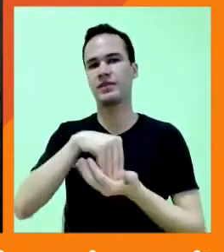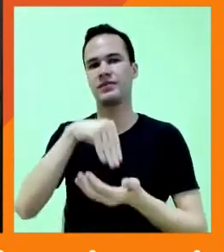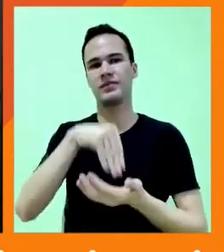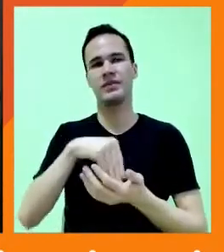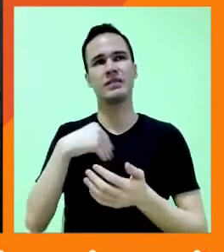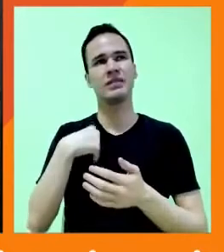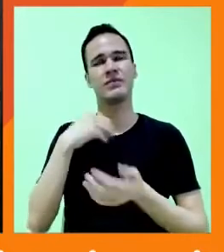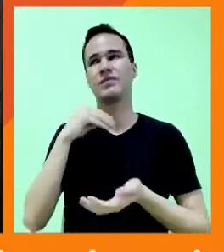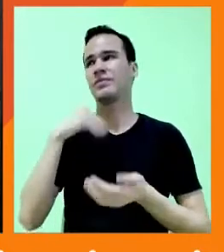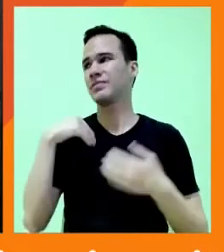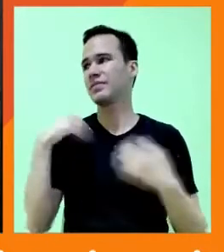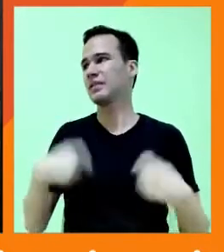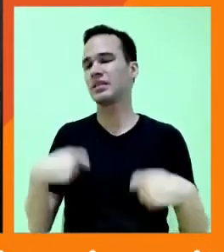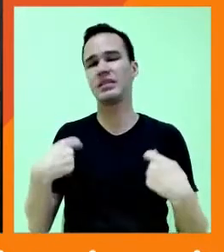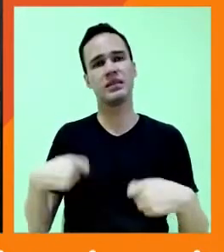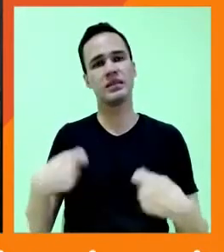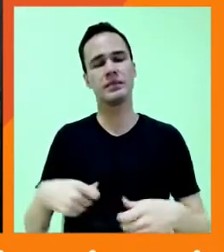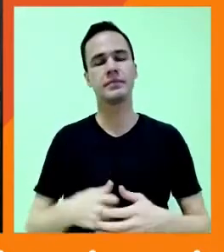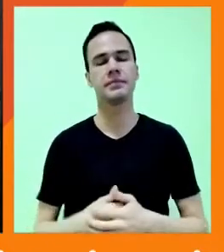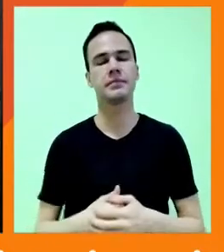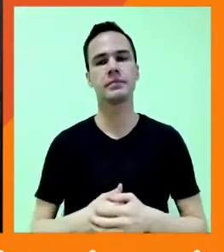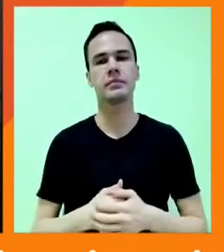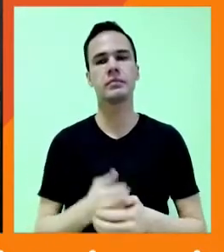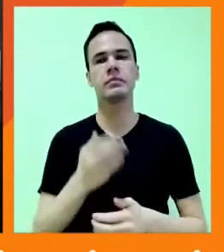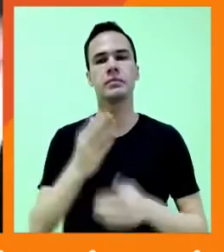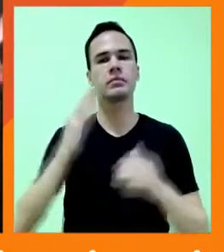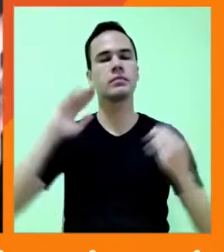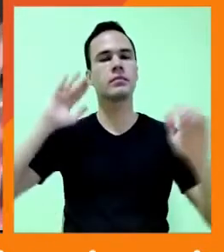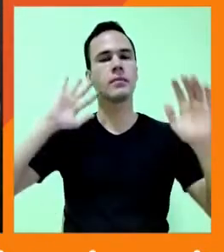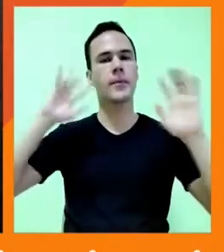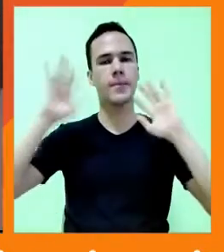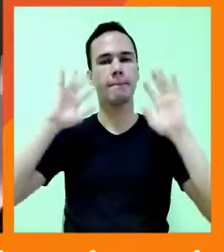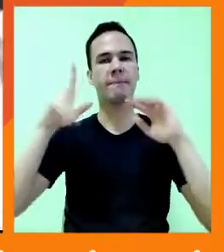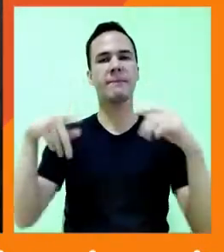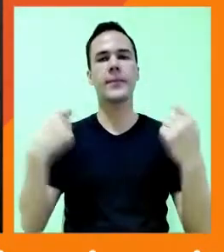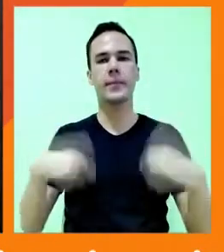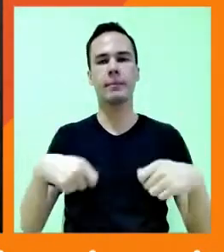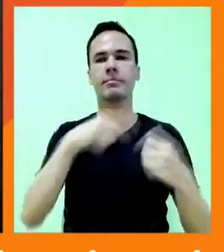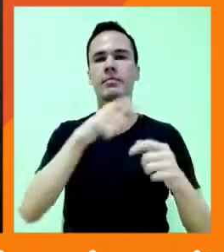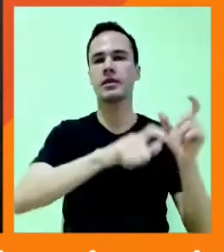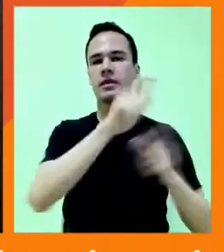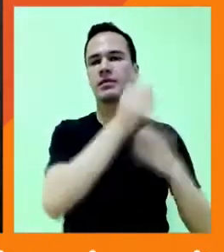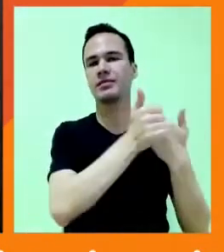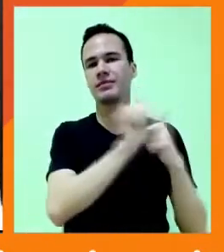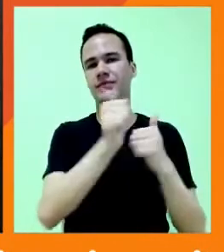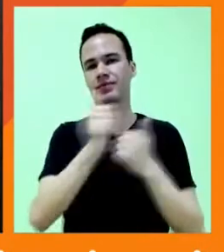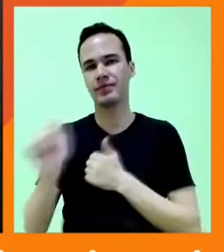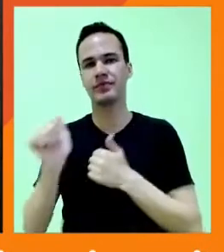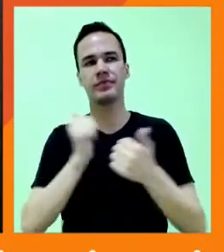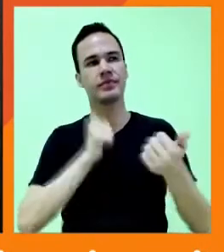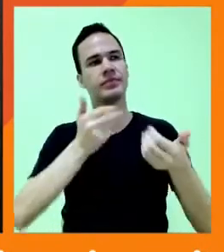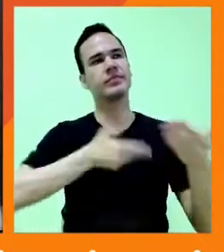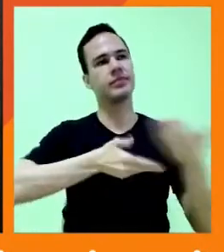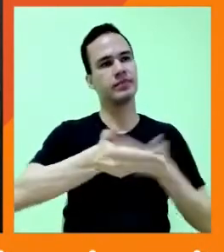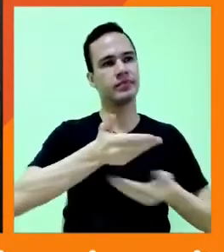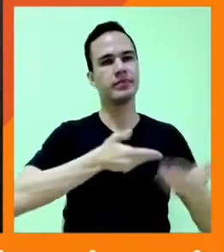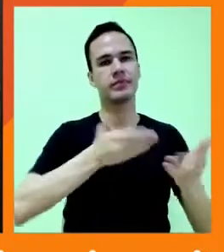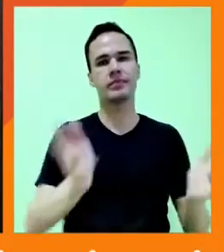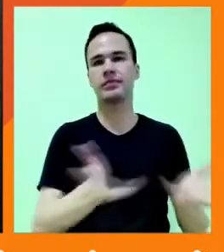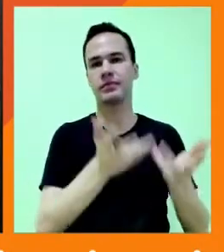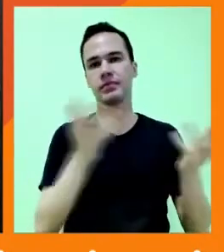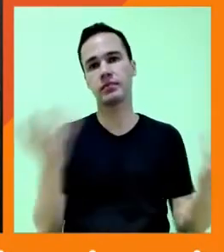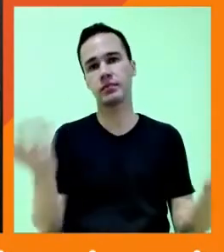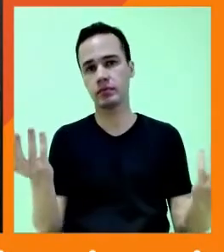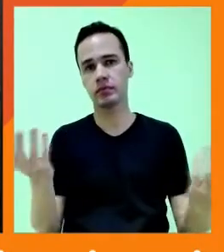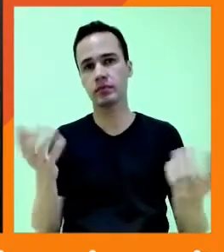mais. Você pensa que precisa ter mais gente te seguindo, interagindo, engajando, afinal é assim que